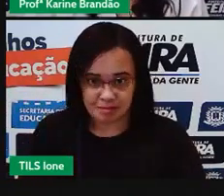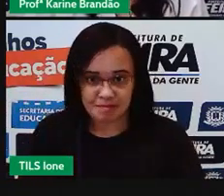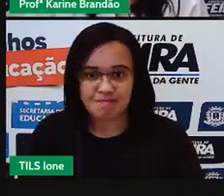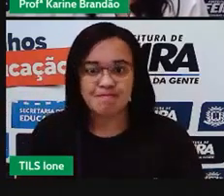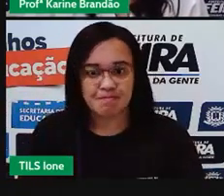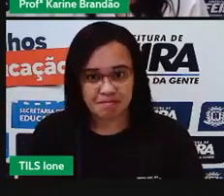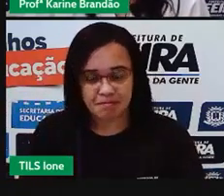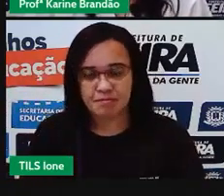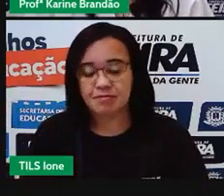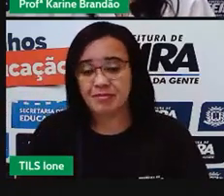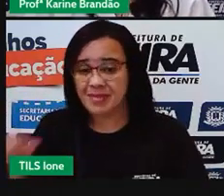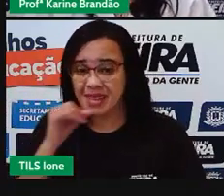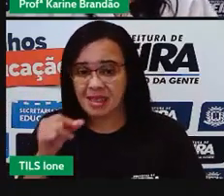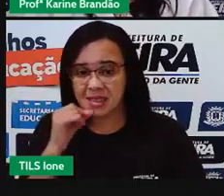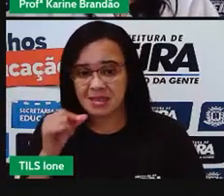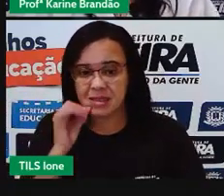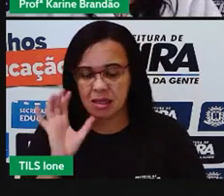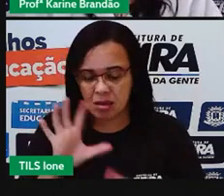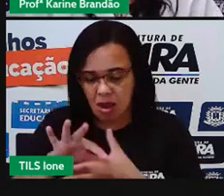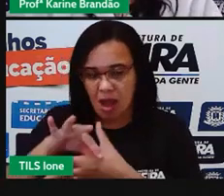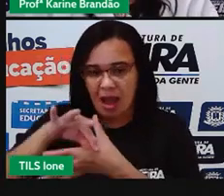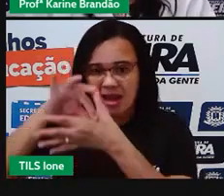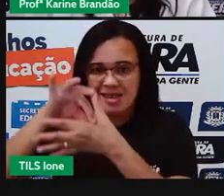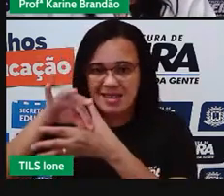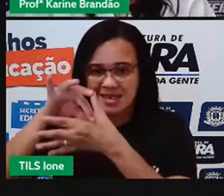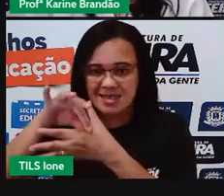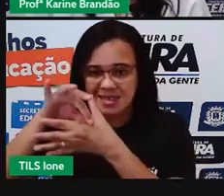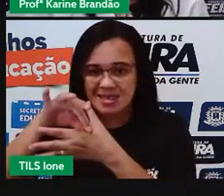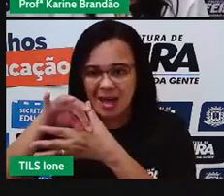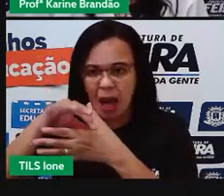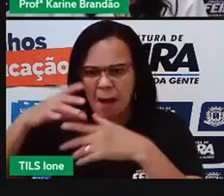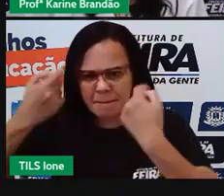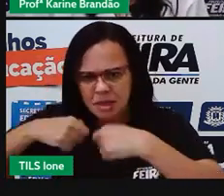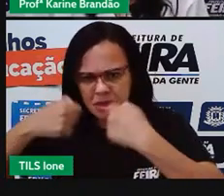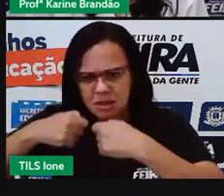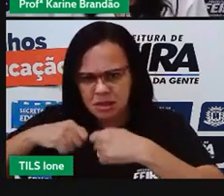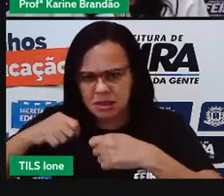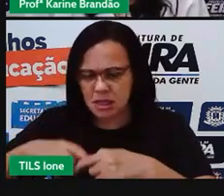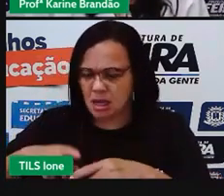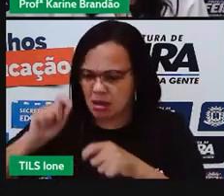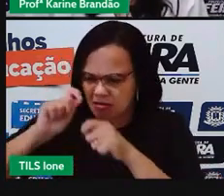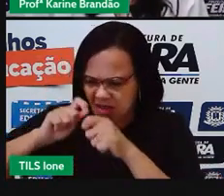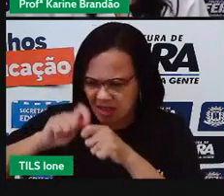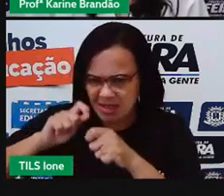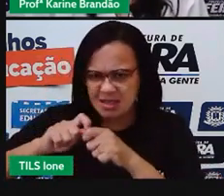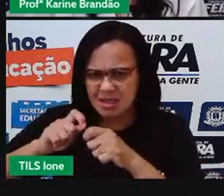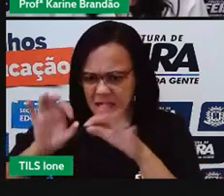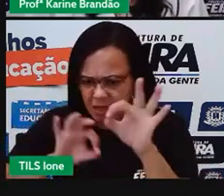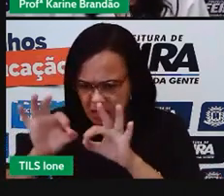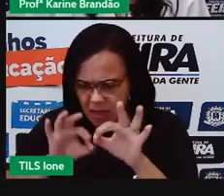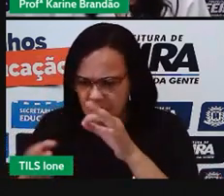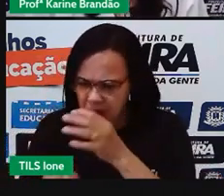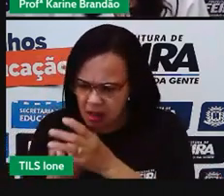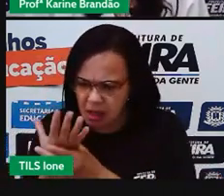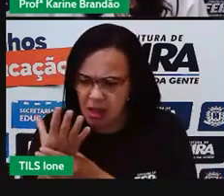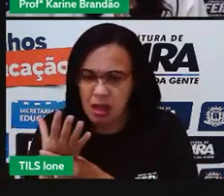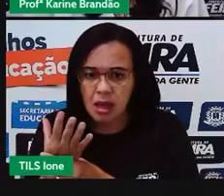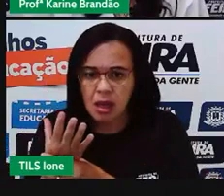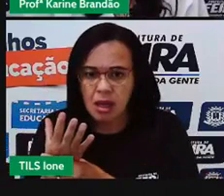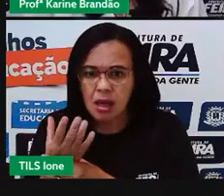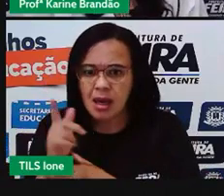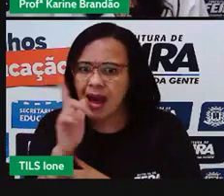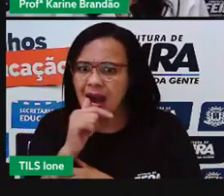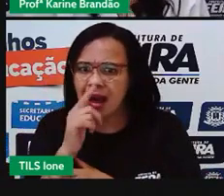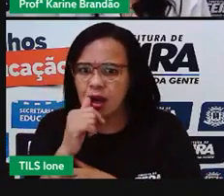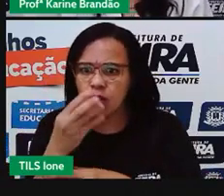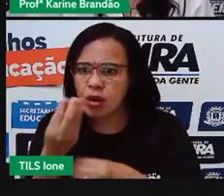carne, para ela ser produzida, é gasto, é consumido 15 mil